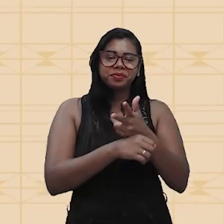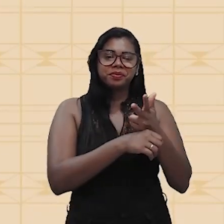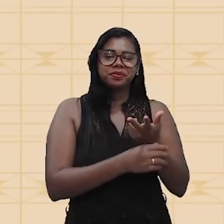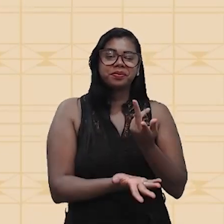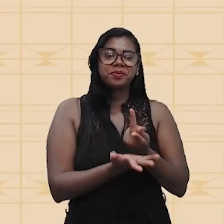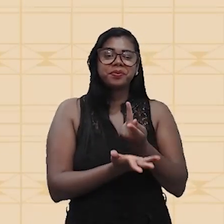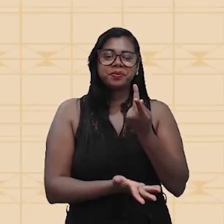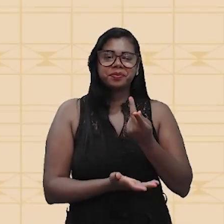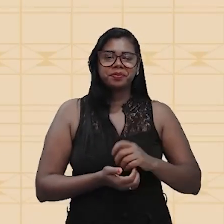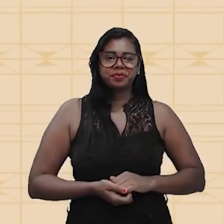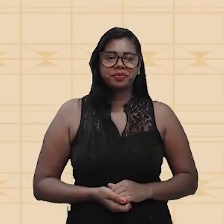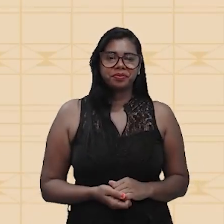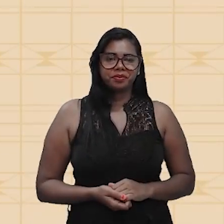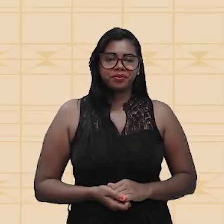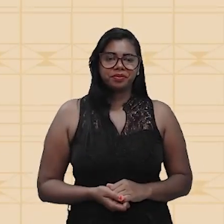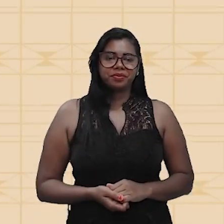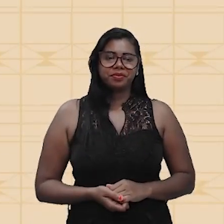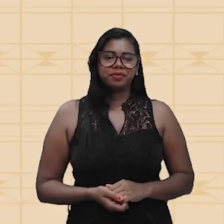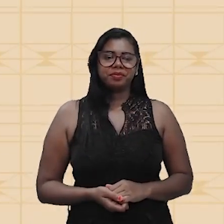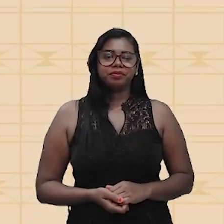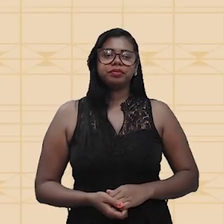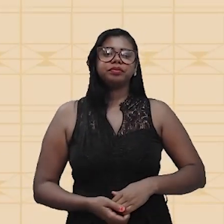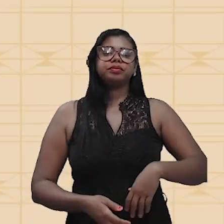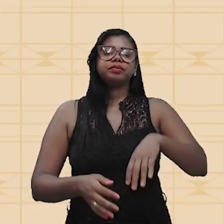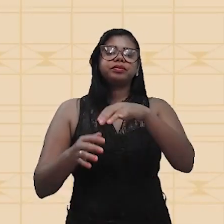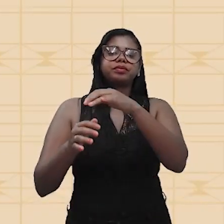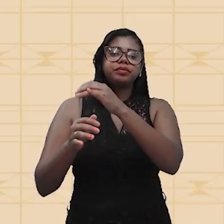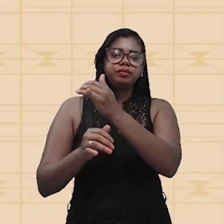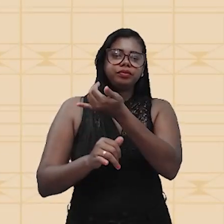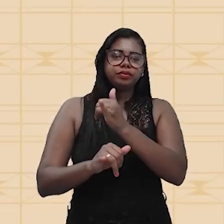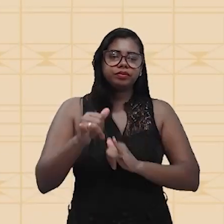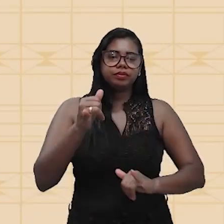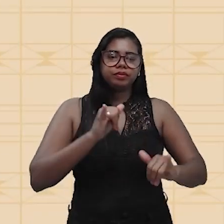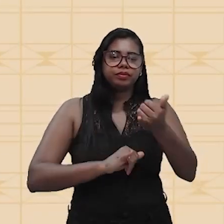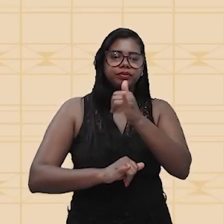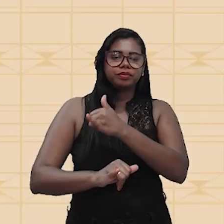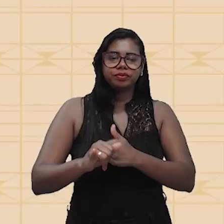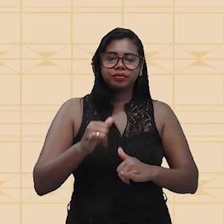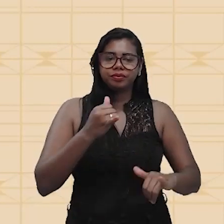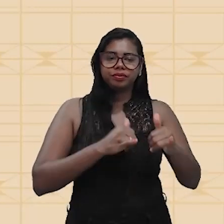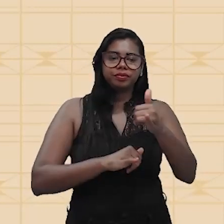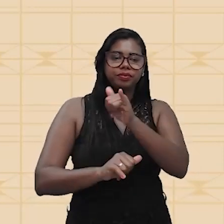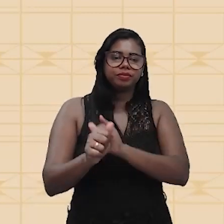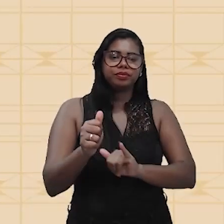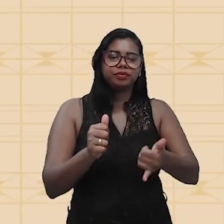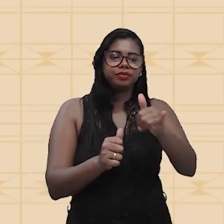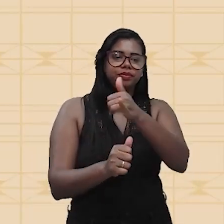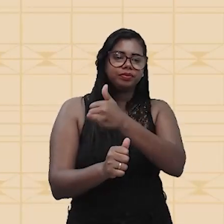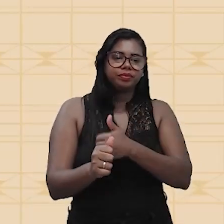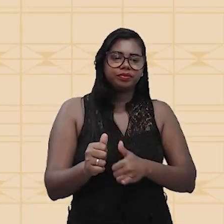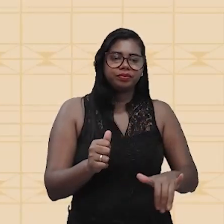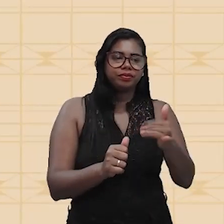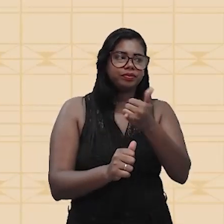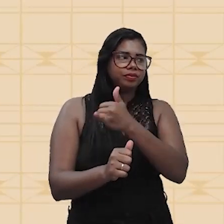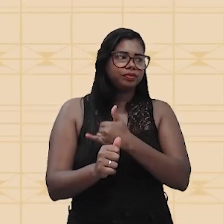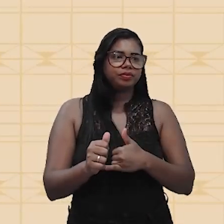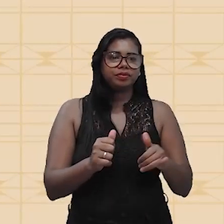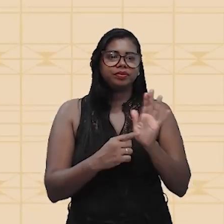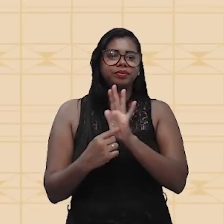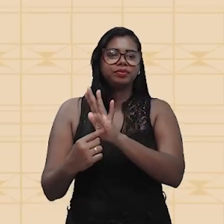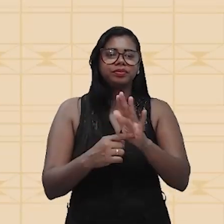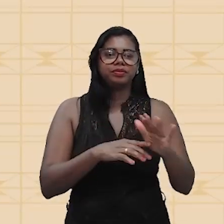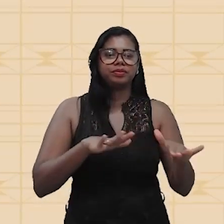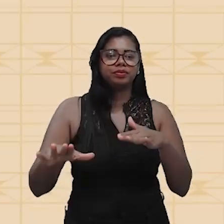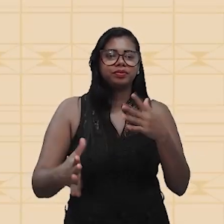esse elétron está em um movimento, dado por Einstein chamado de movimento browniano, que é o movimento onde esses elétrons estão